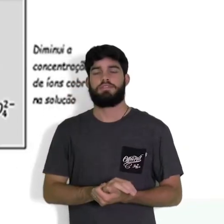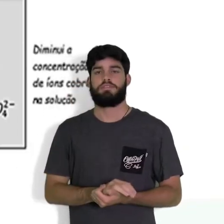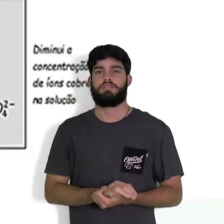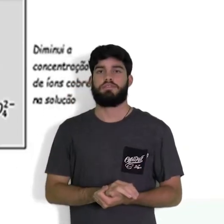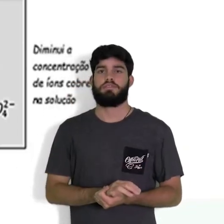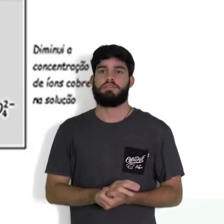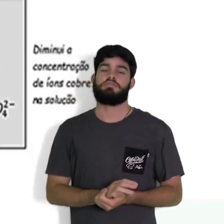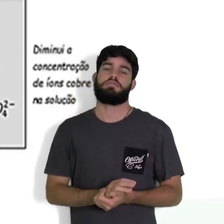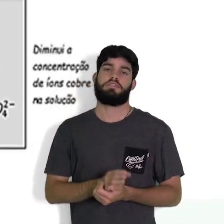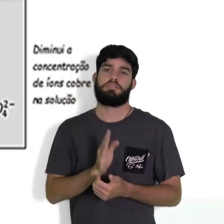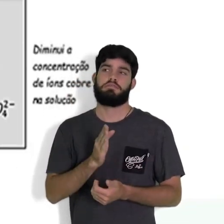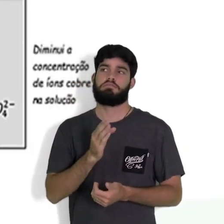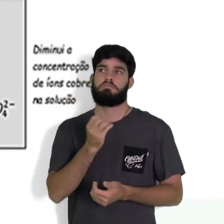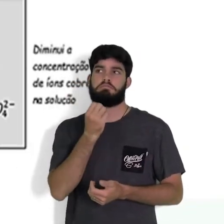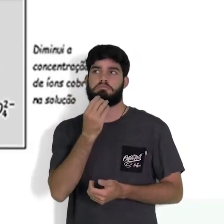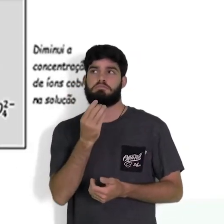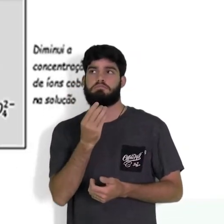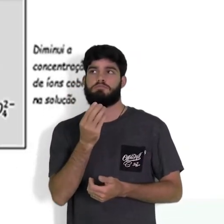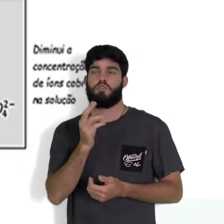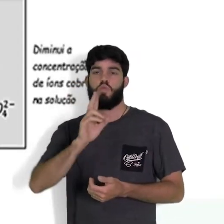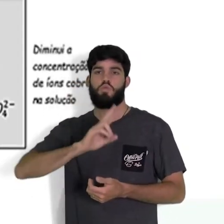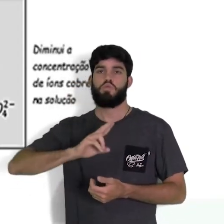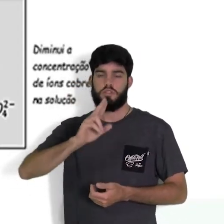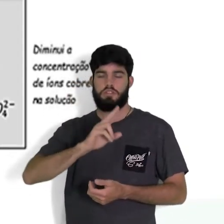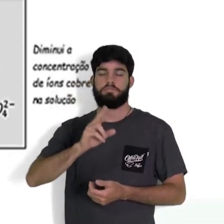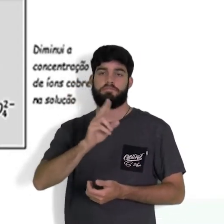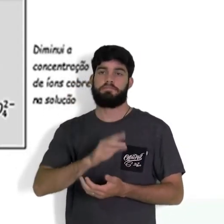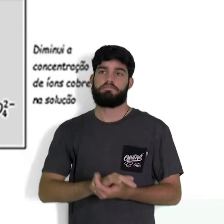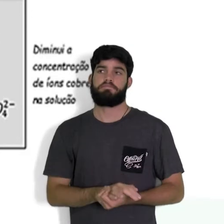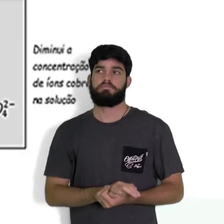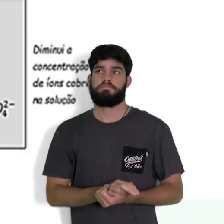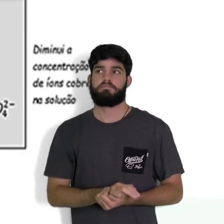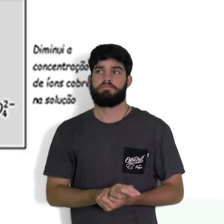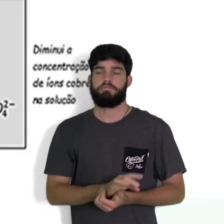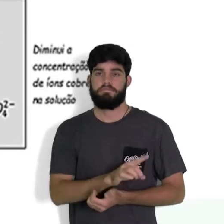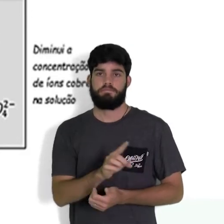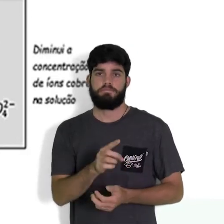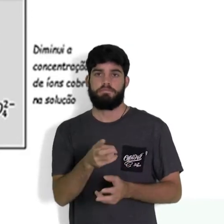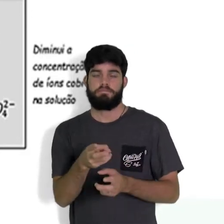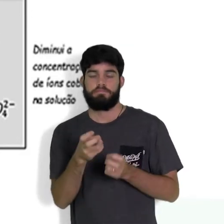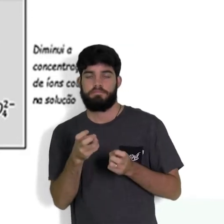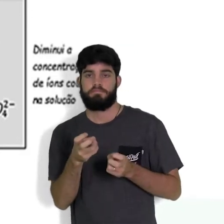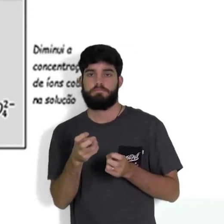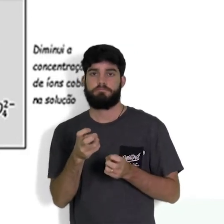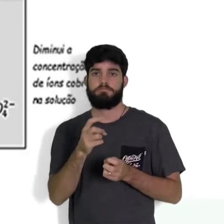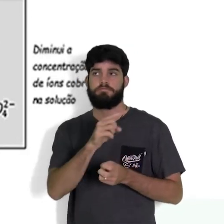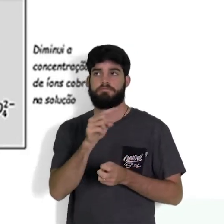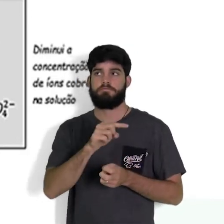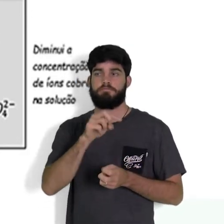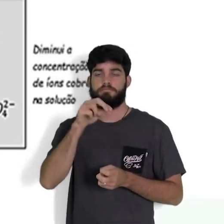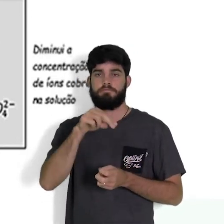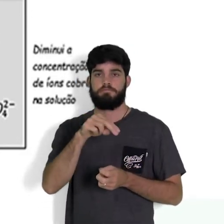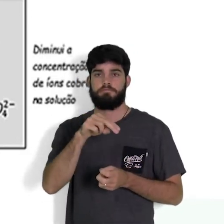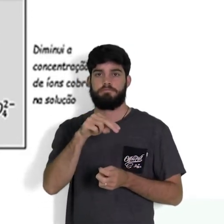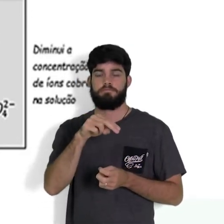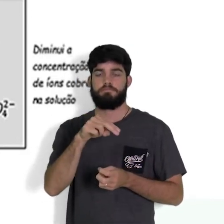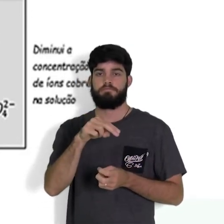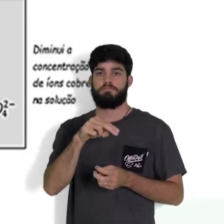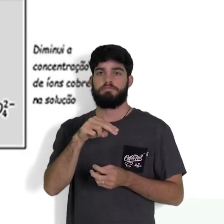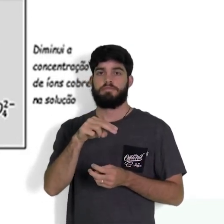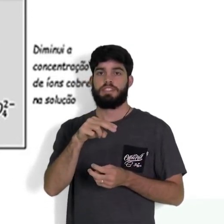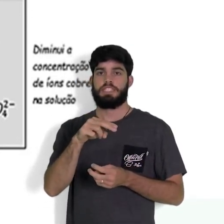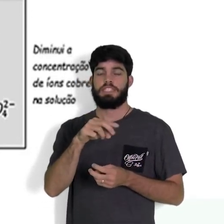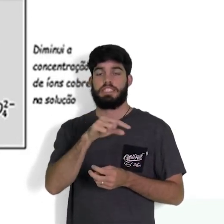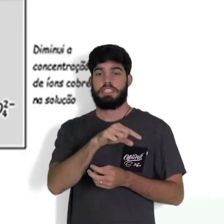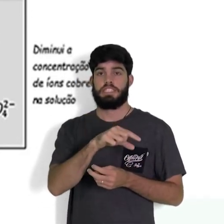já bem, já bem utilizada, né? Então, vocês percebem aqui, que o zinco, o zinco, ao sofrer a